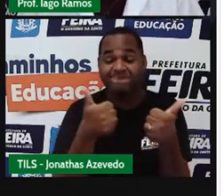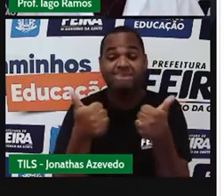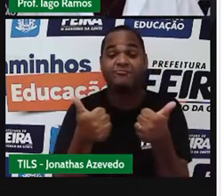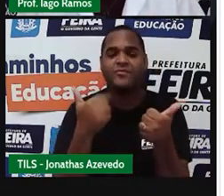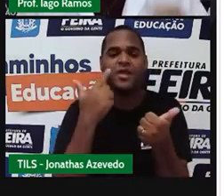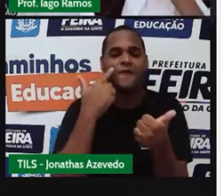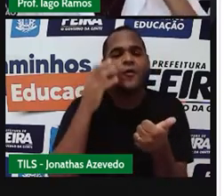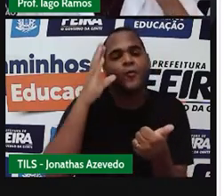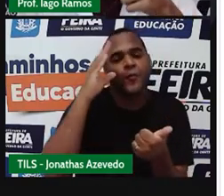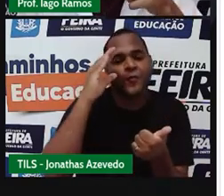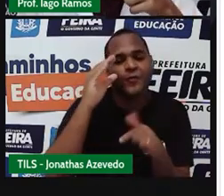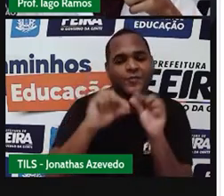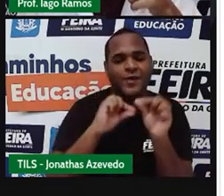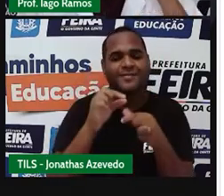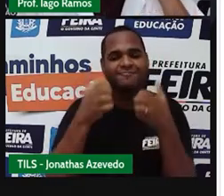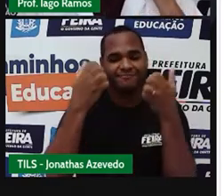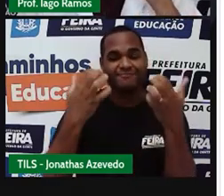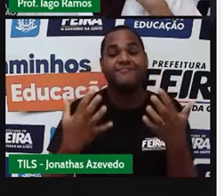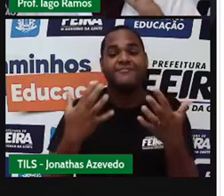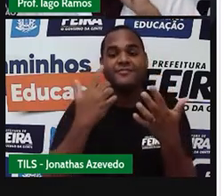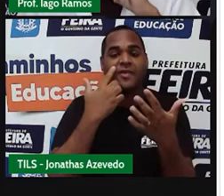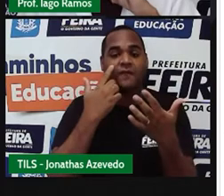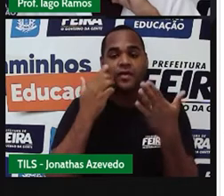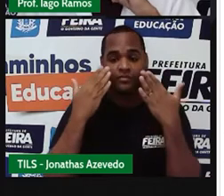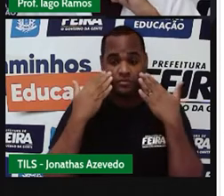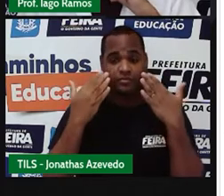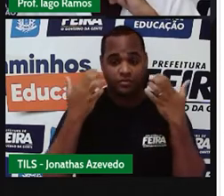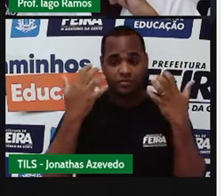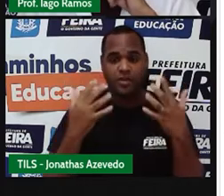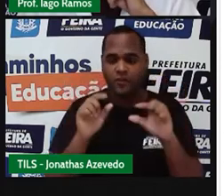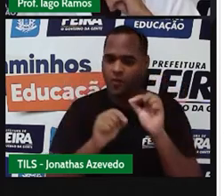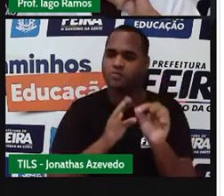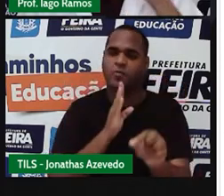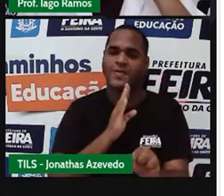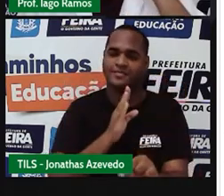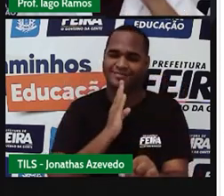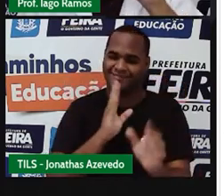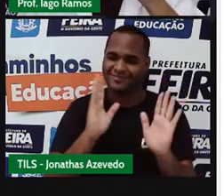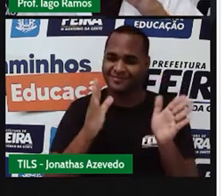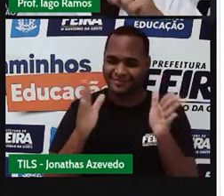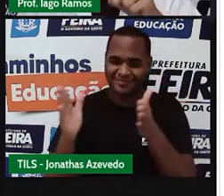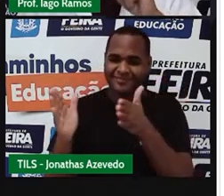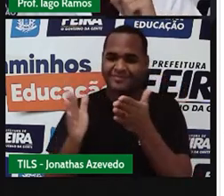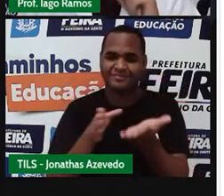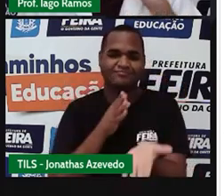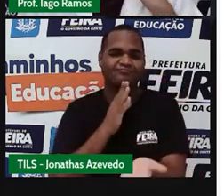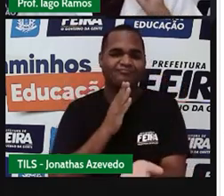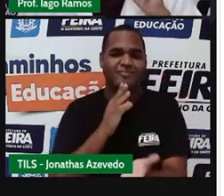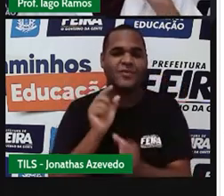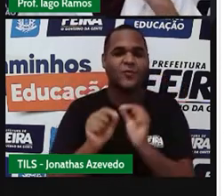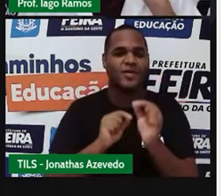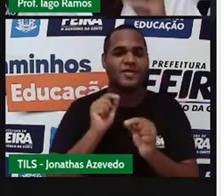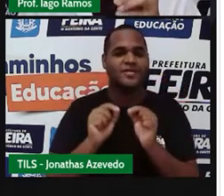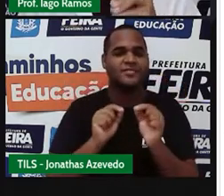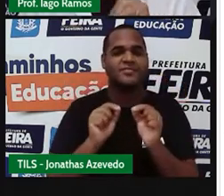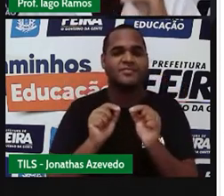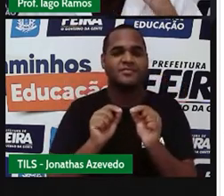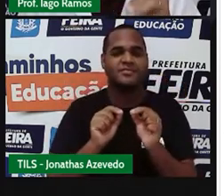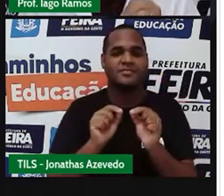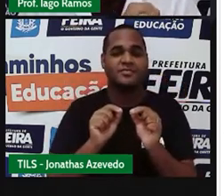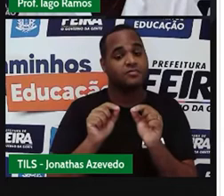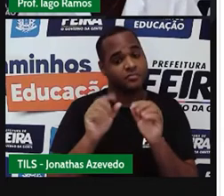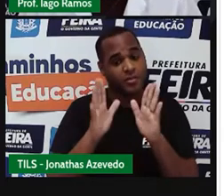curioso aqui? Eu já vou apresentar esse que eu acho que você conhece. Né? Qual é esse? Esse daqui é bastante